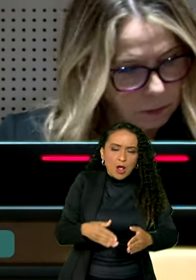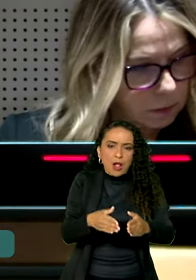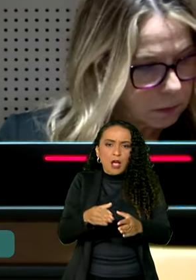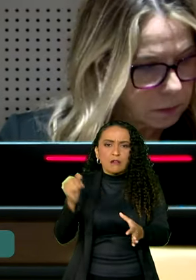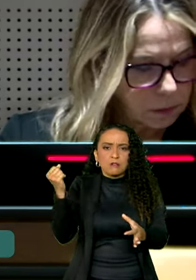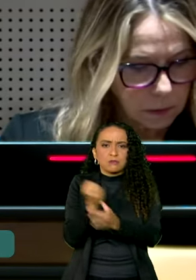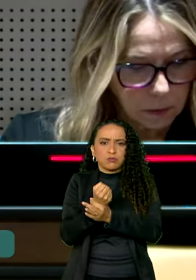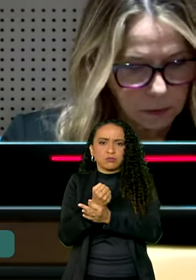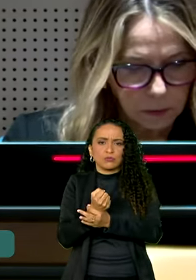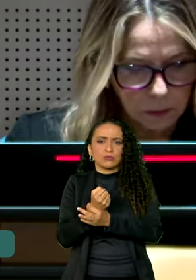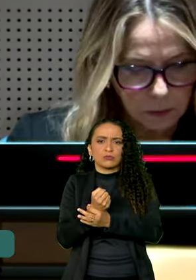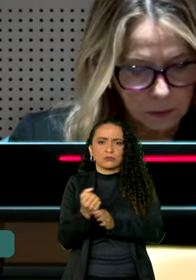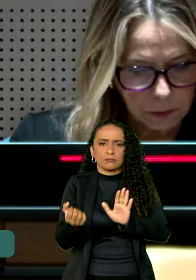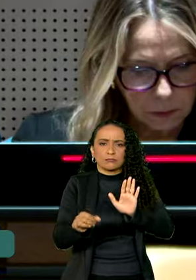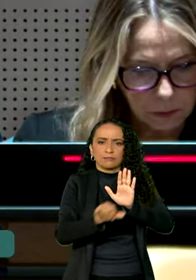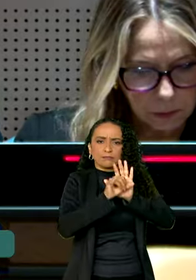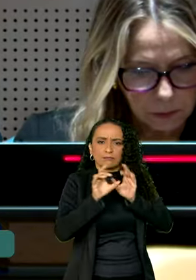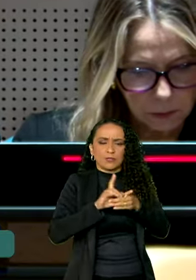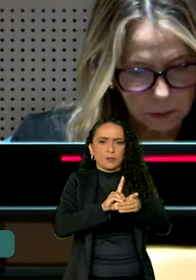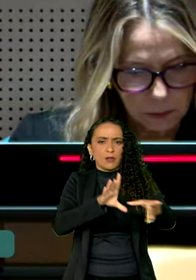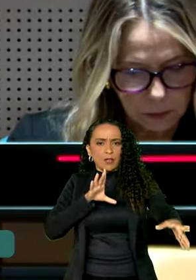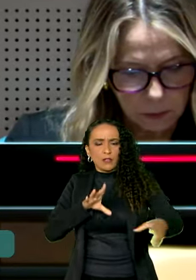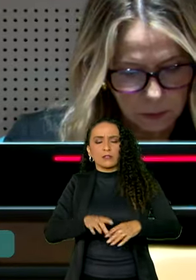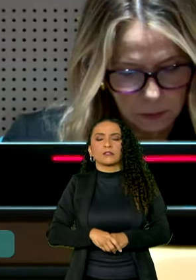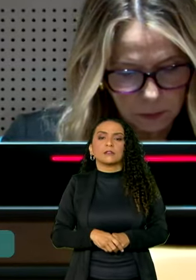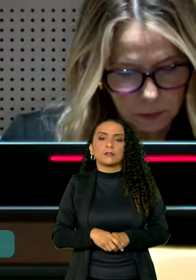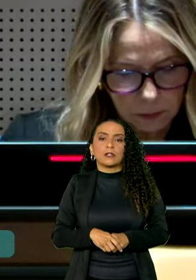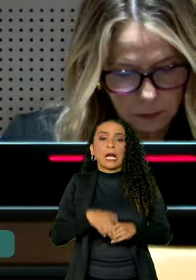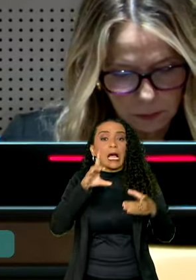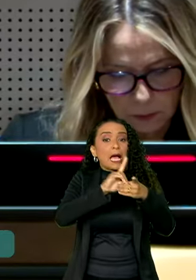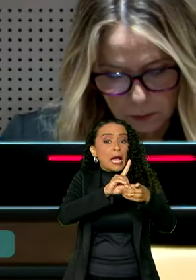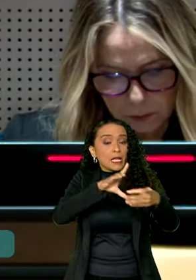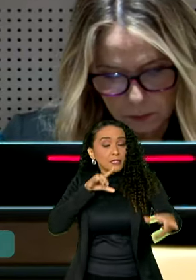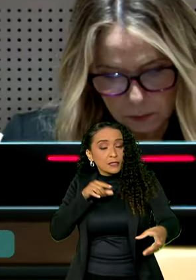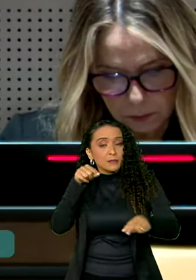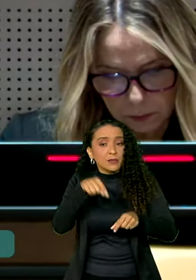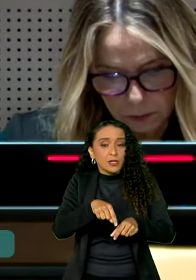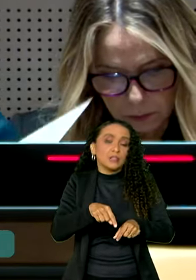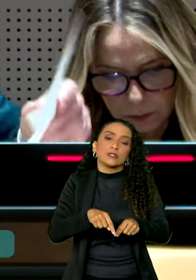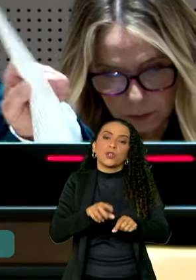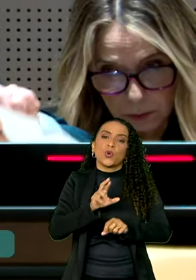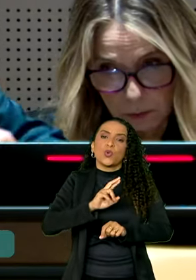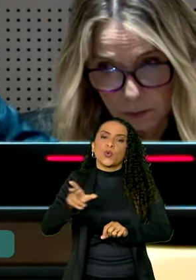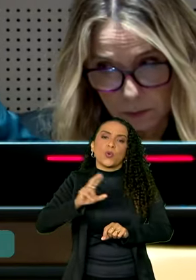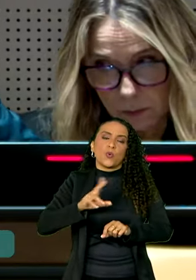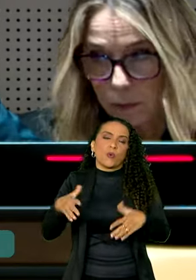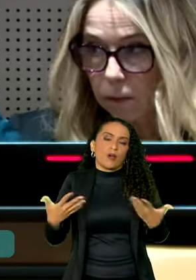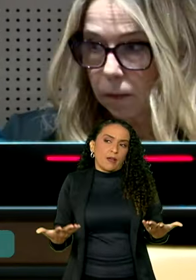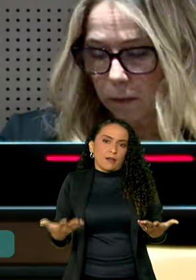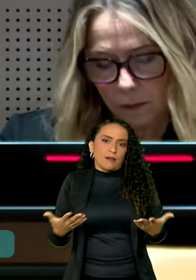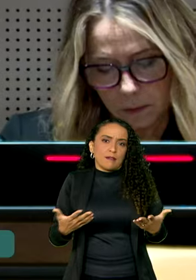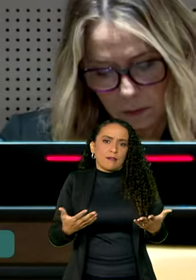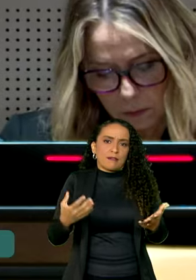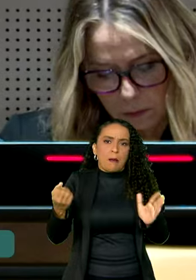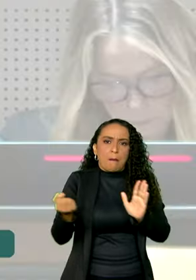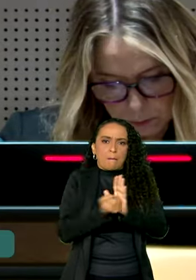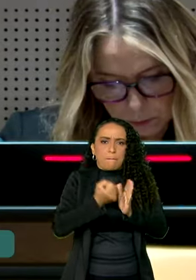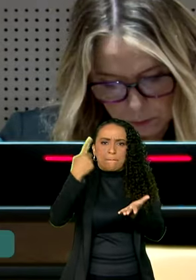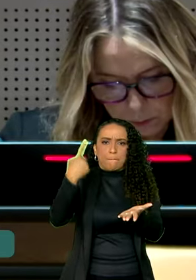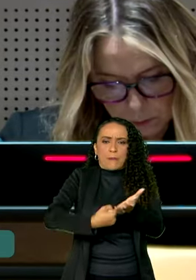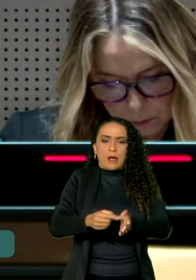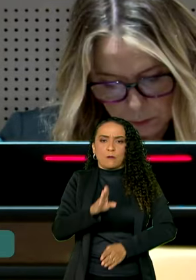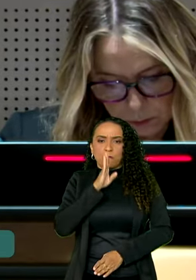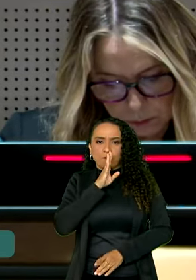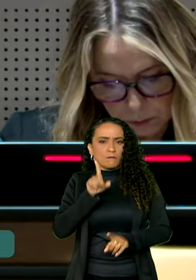fortalecimento da identidade democrática. A democracia não é um pacto de silêncio.